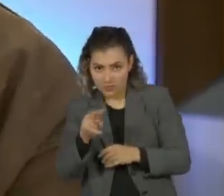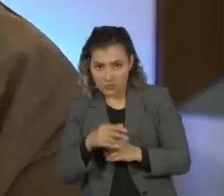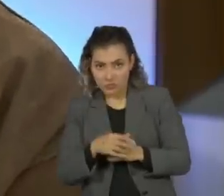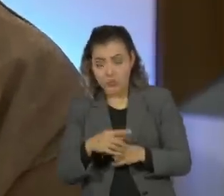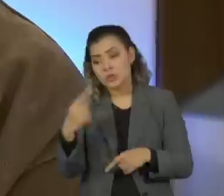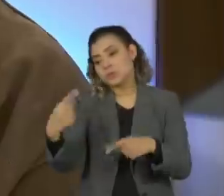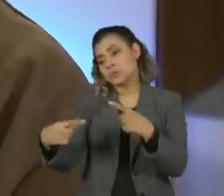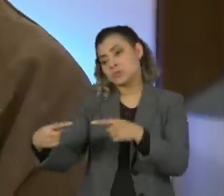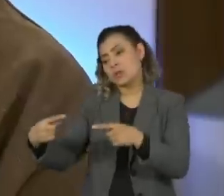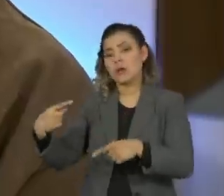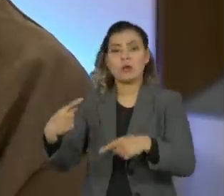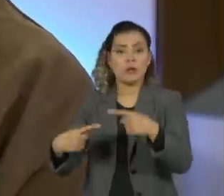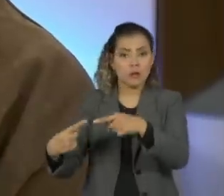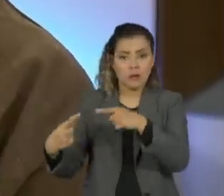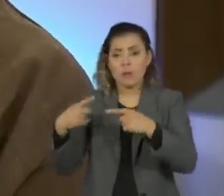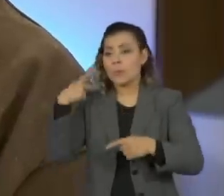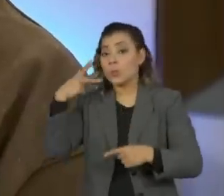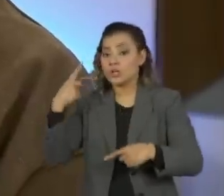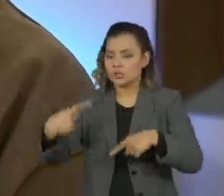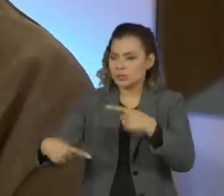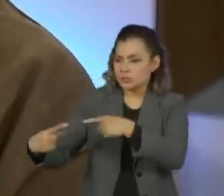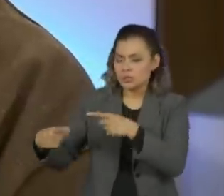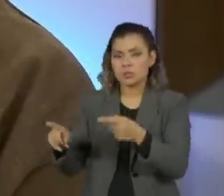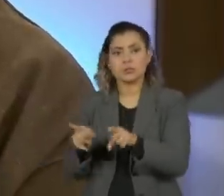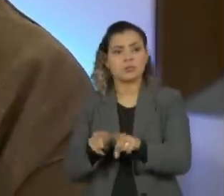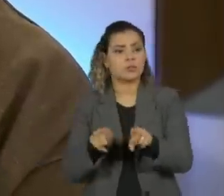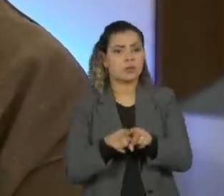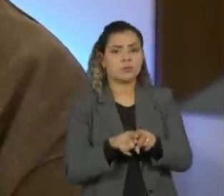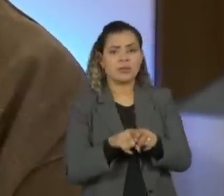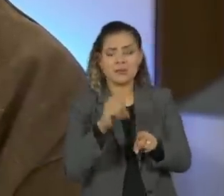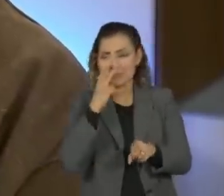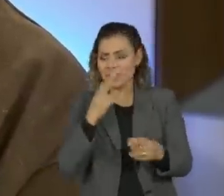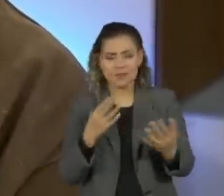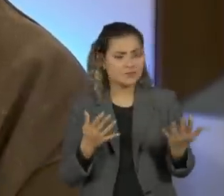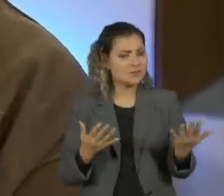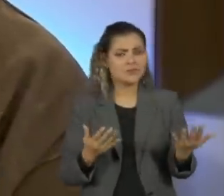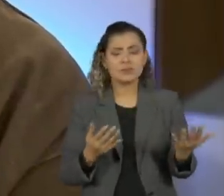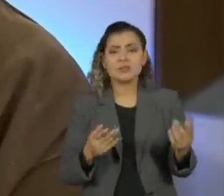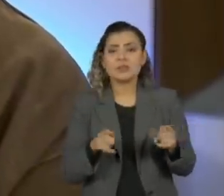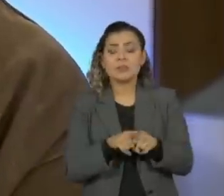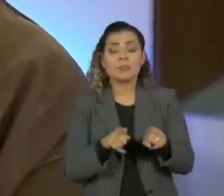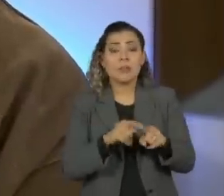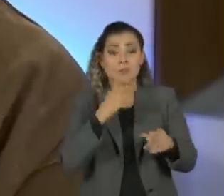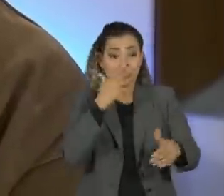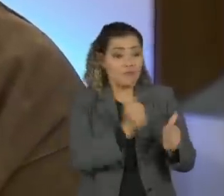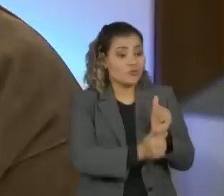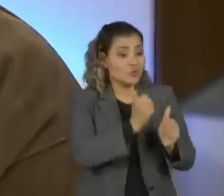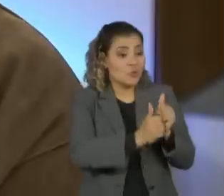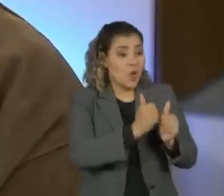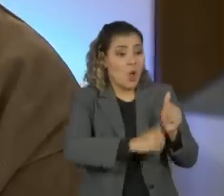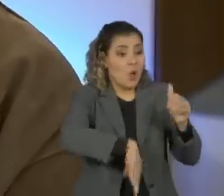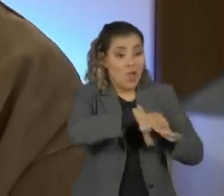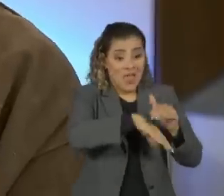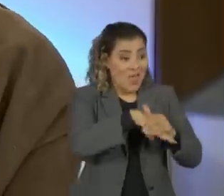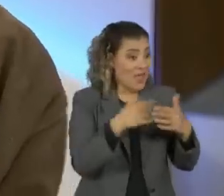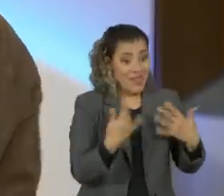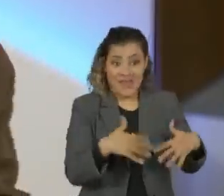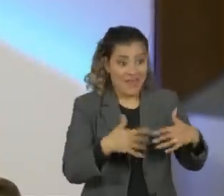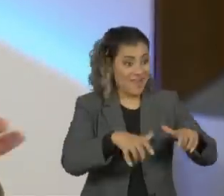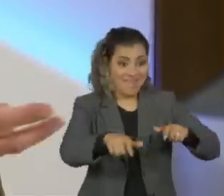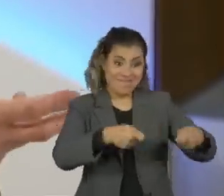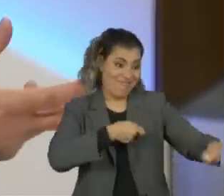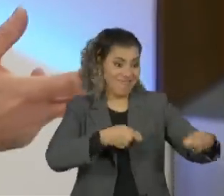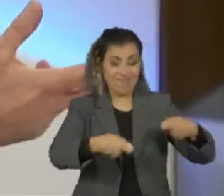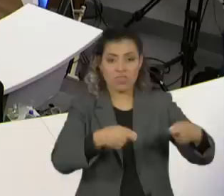discussão política e embebida na paixão futebolística com a fofoca da novela. Os torcedores estão